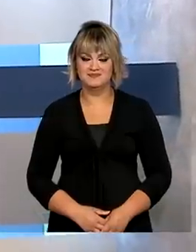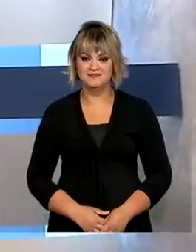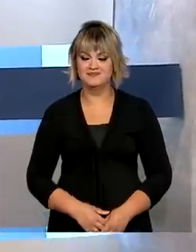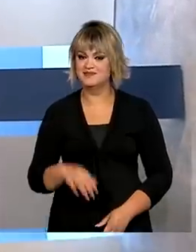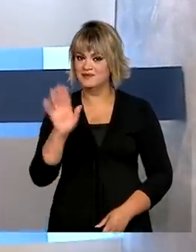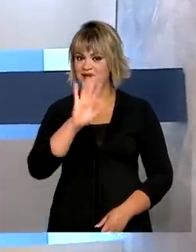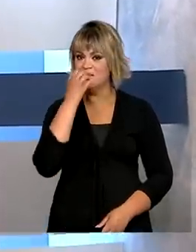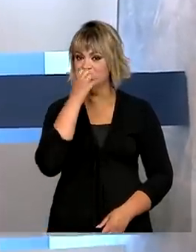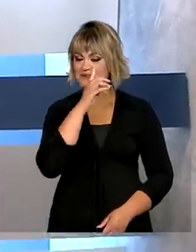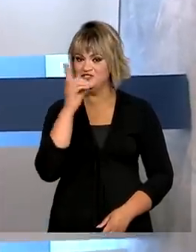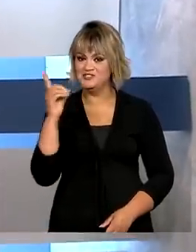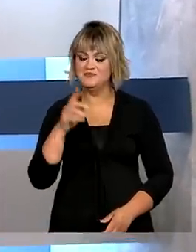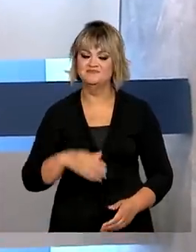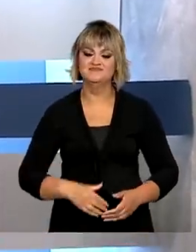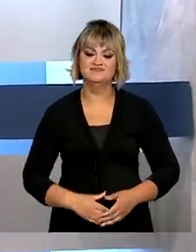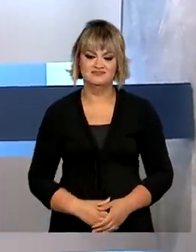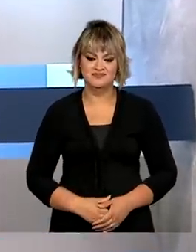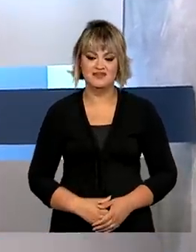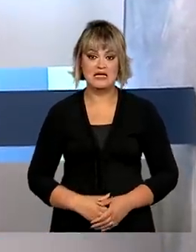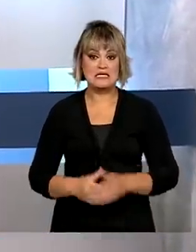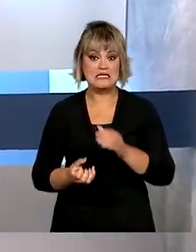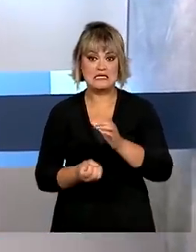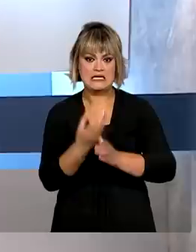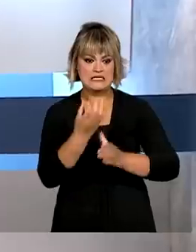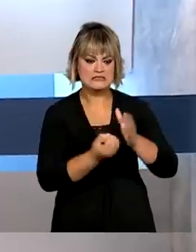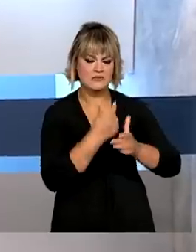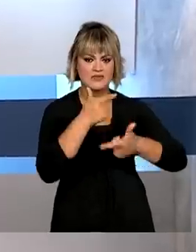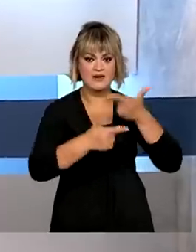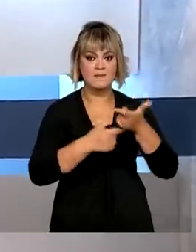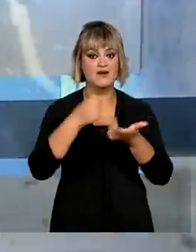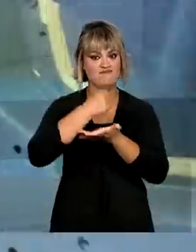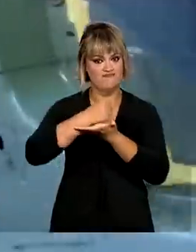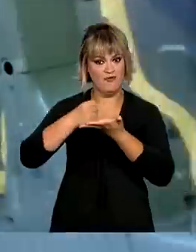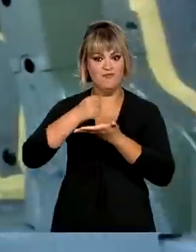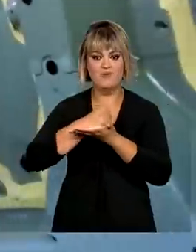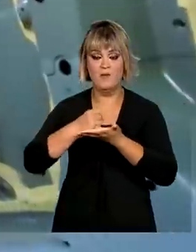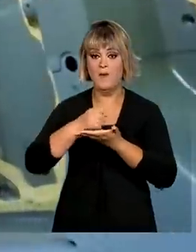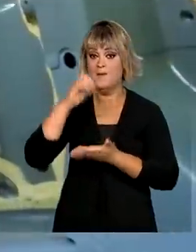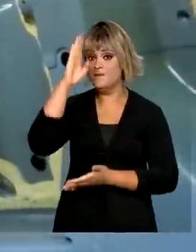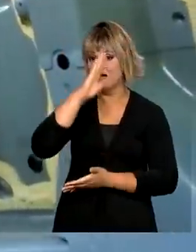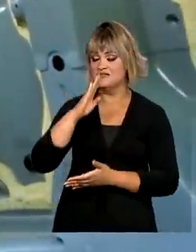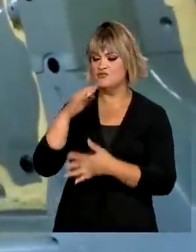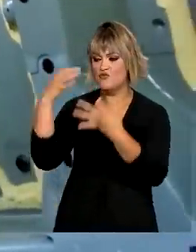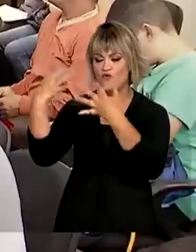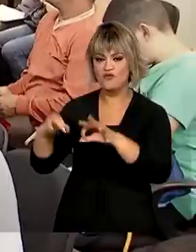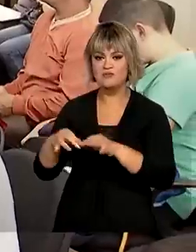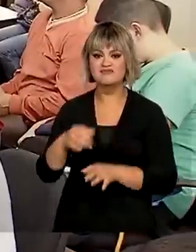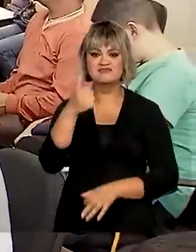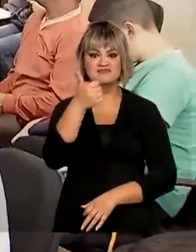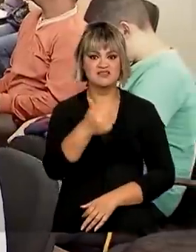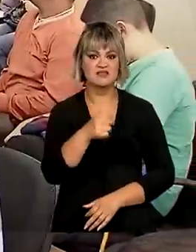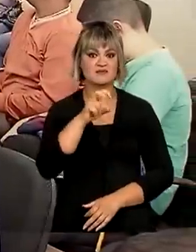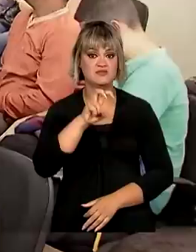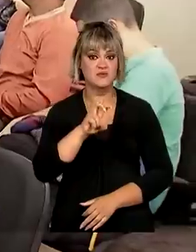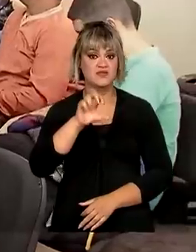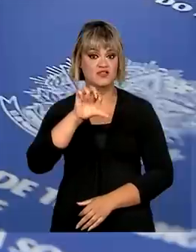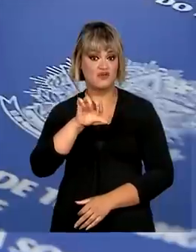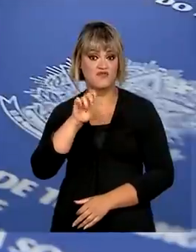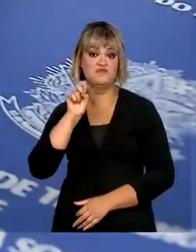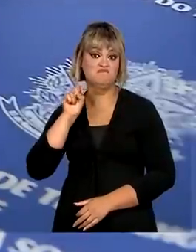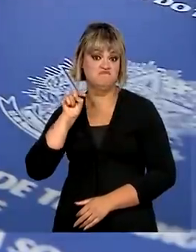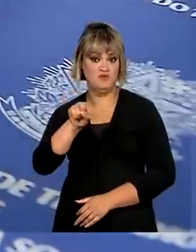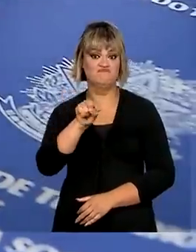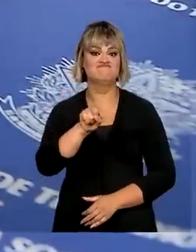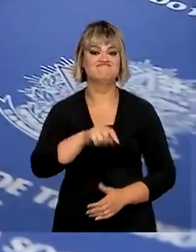Olá, bom dia. Geração de emprego. Brasil registra mais de 159 mil novas